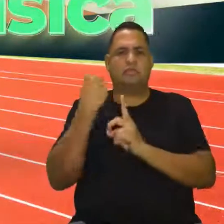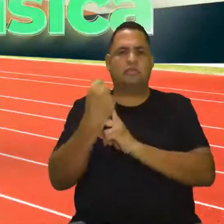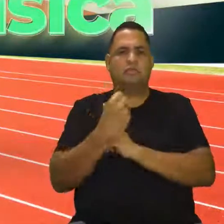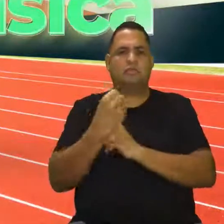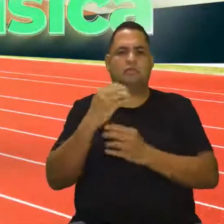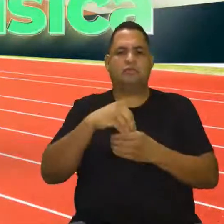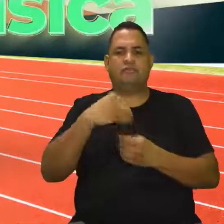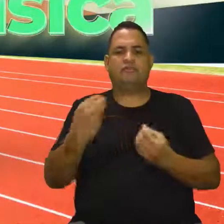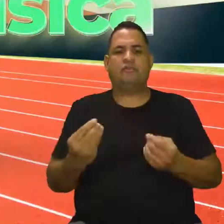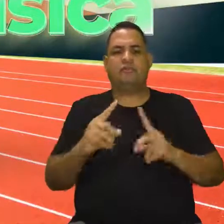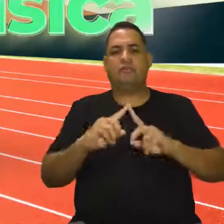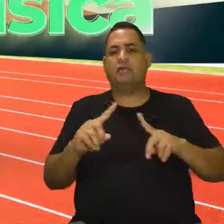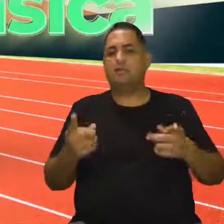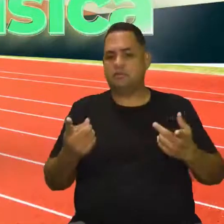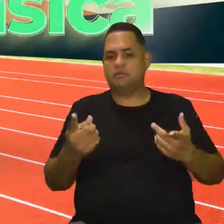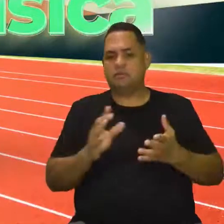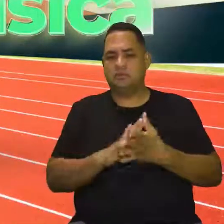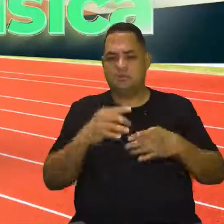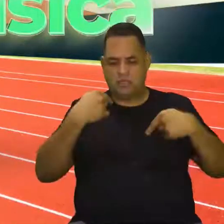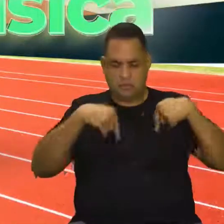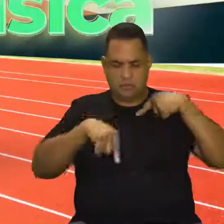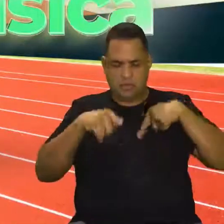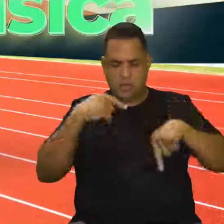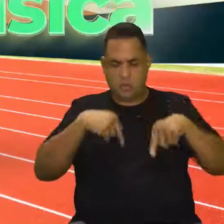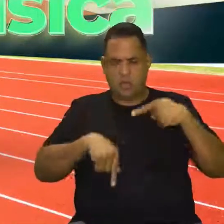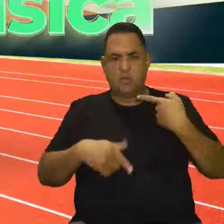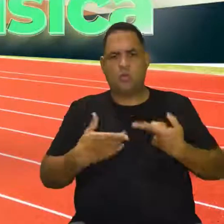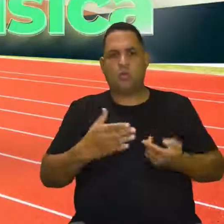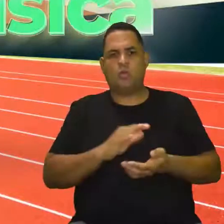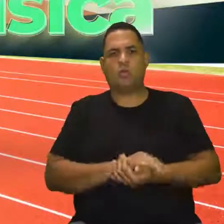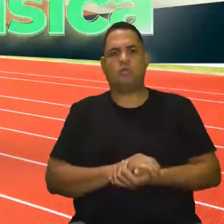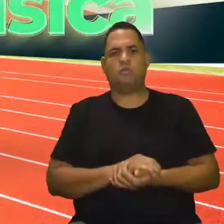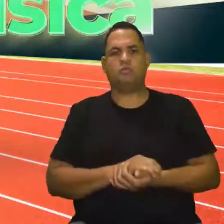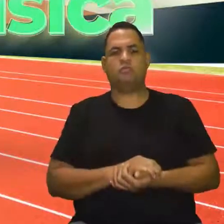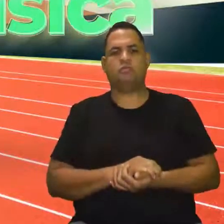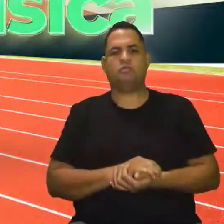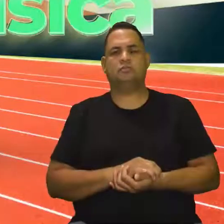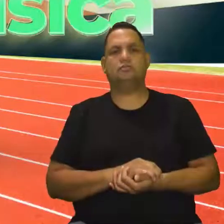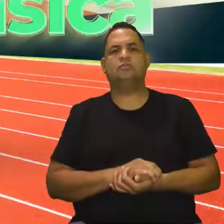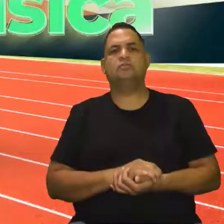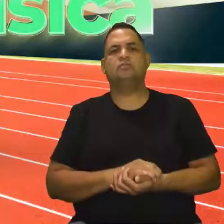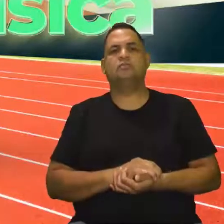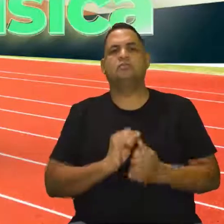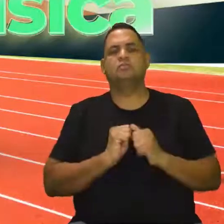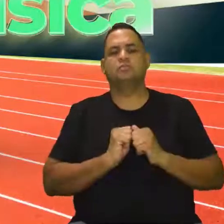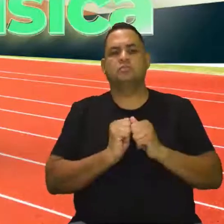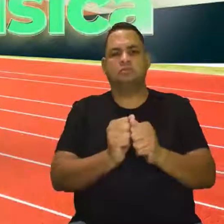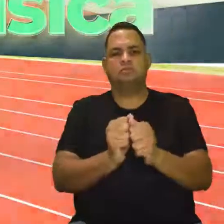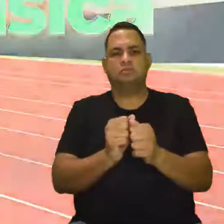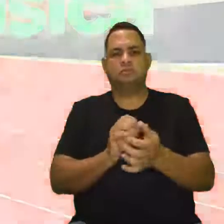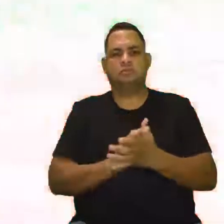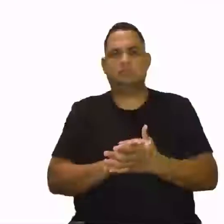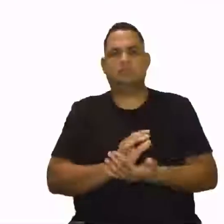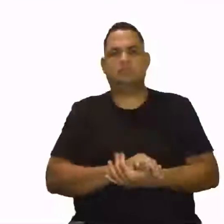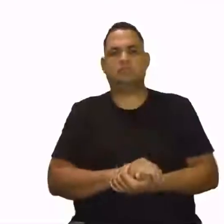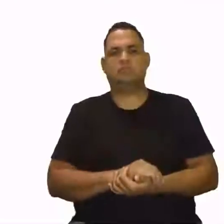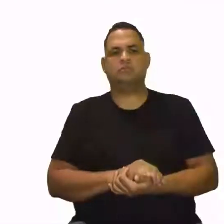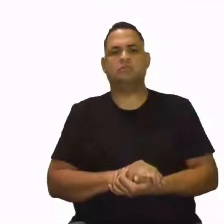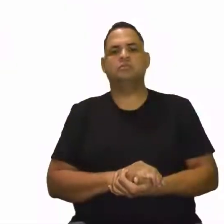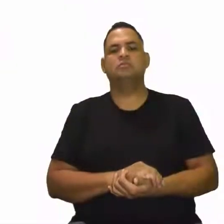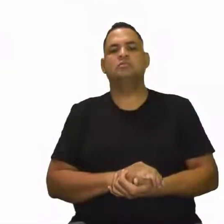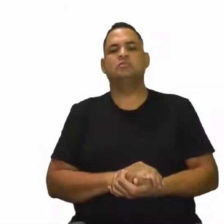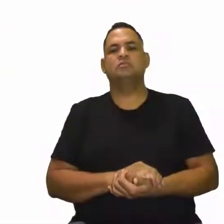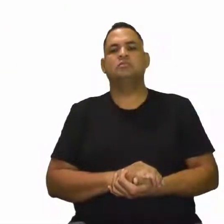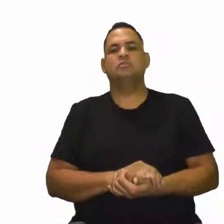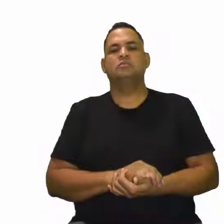parte externa, mas também a minha parte fisiológica, certo? Então, tá. Acompanha comigo aí o próximo tópico. Olha